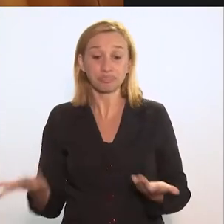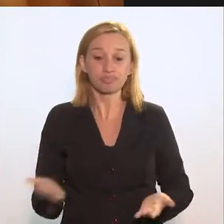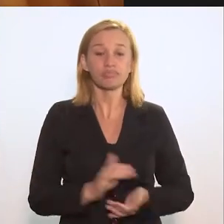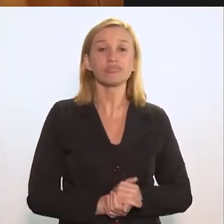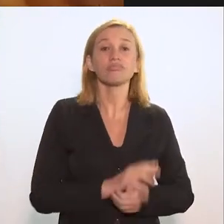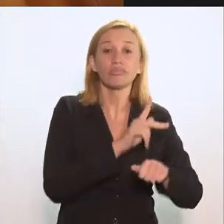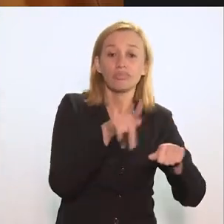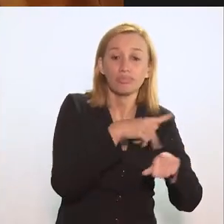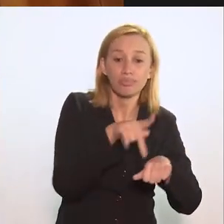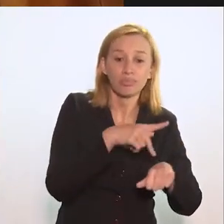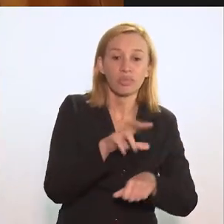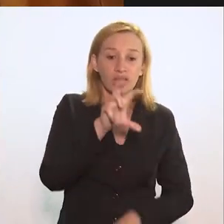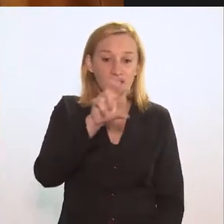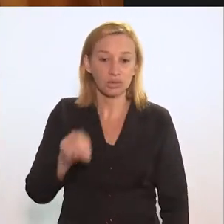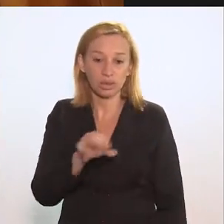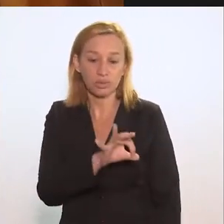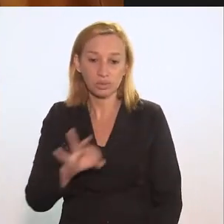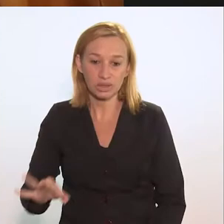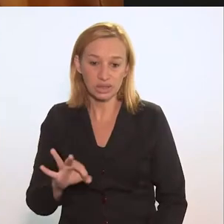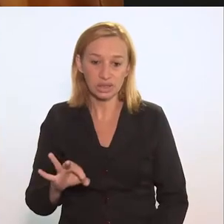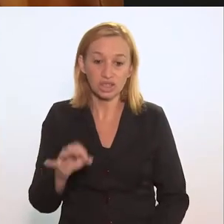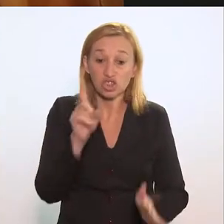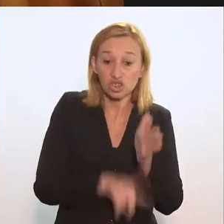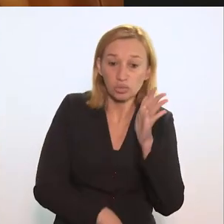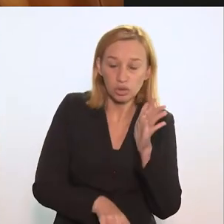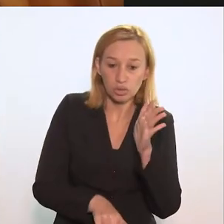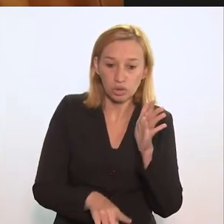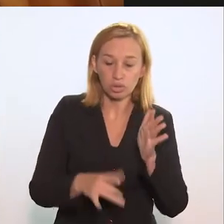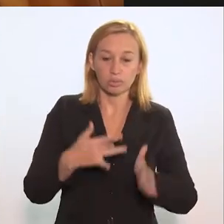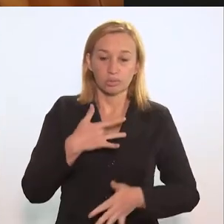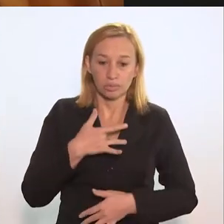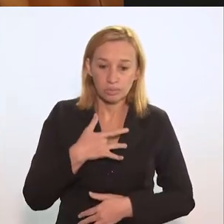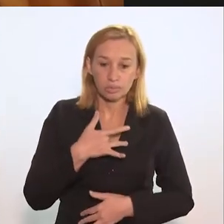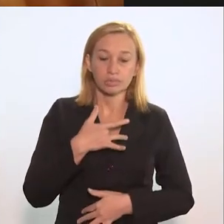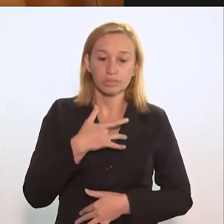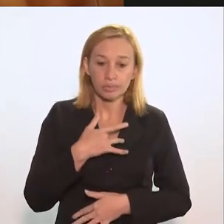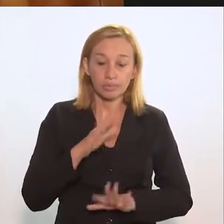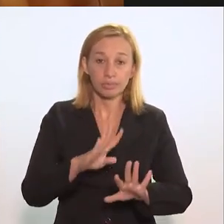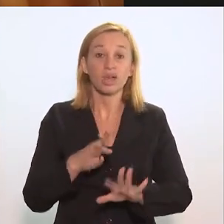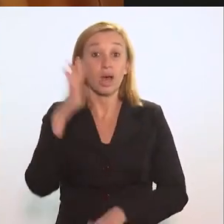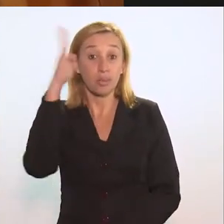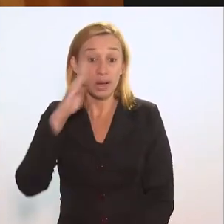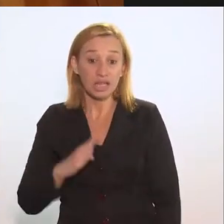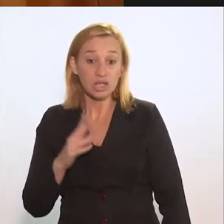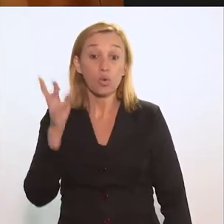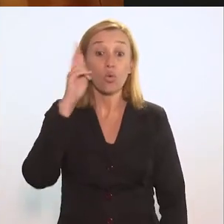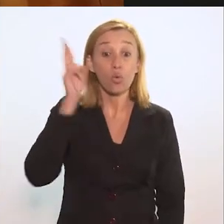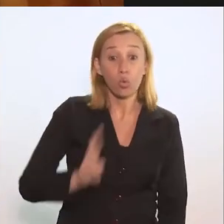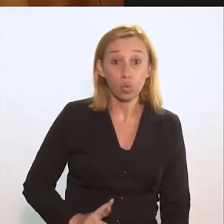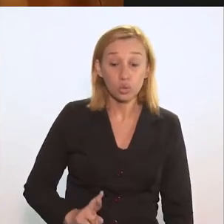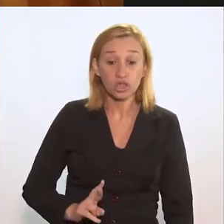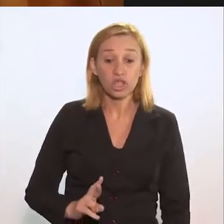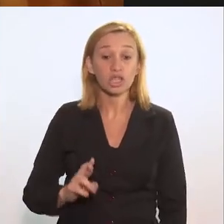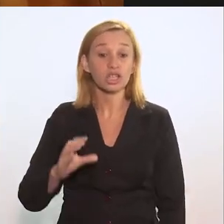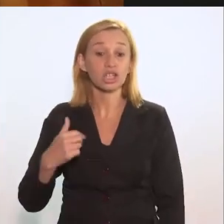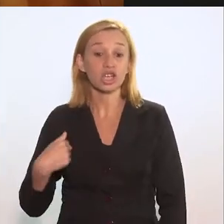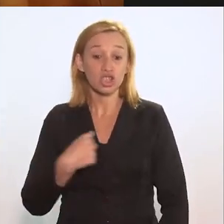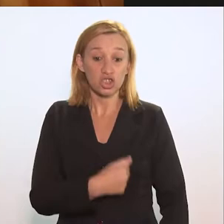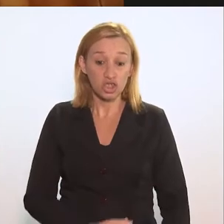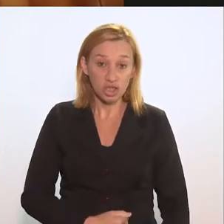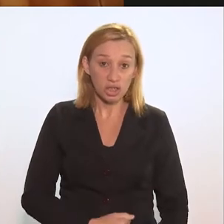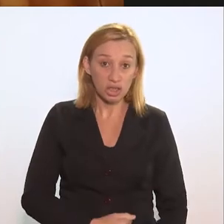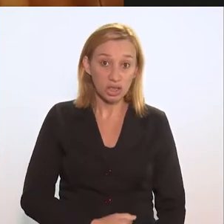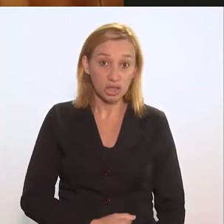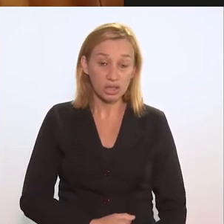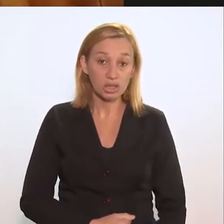desenvolvimento como o Brasil. Os países que carregam 50% da carga de tuberculose do mundo estão os BRICS. Então, Brasil, Rússia,